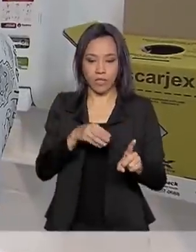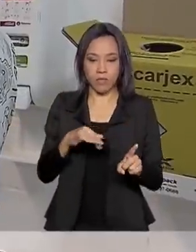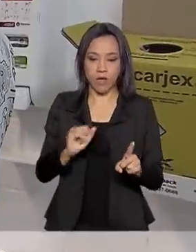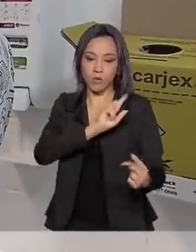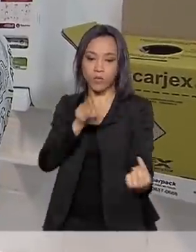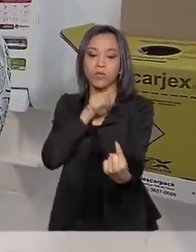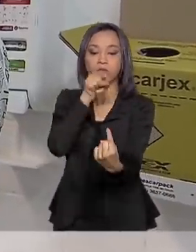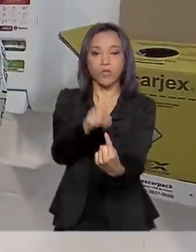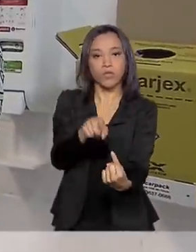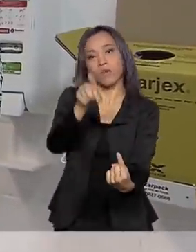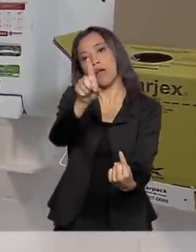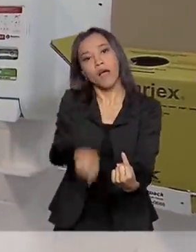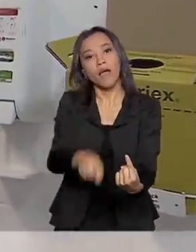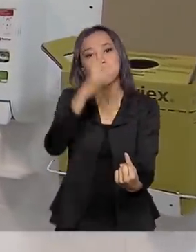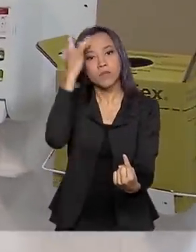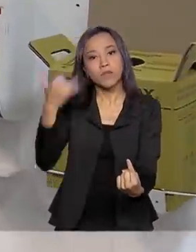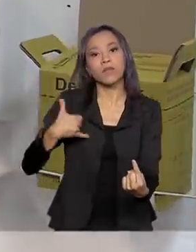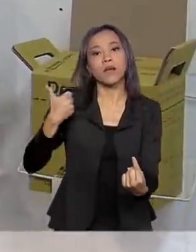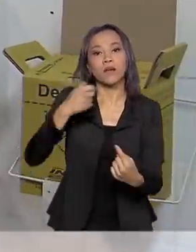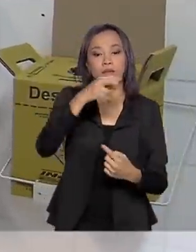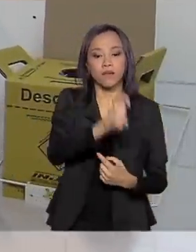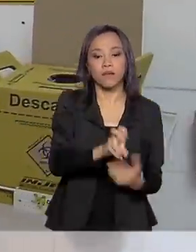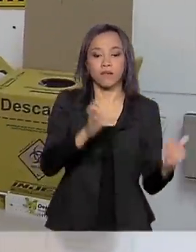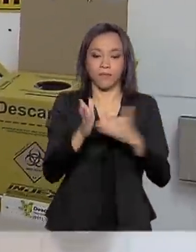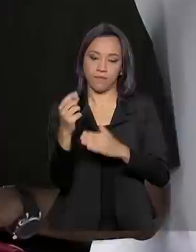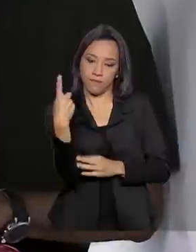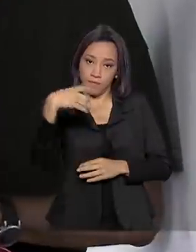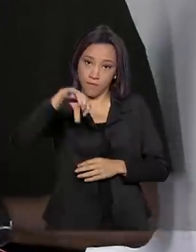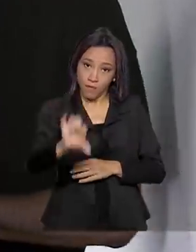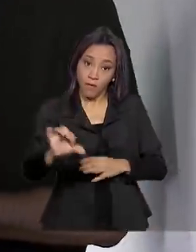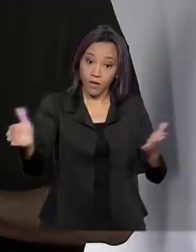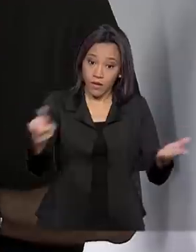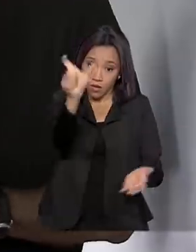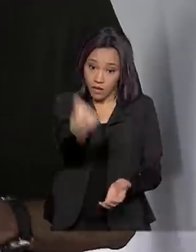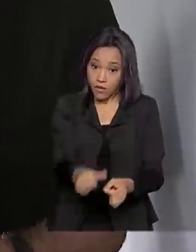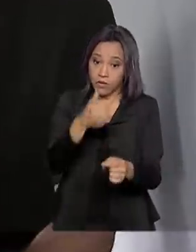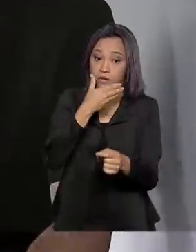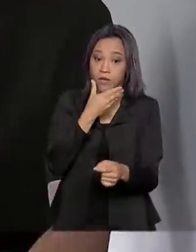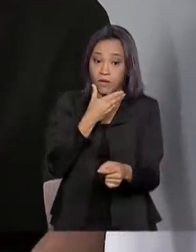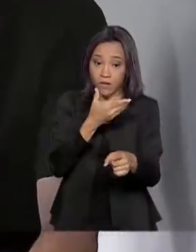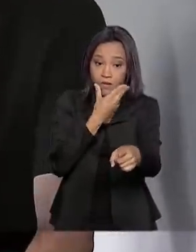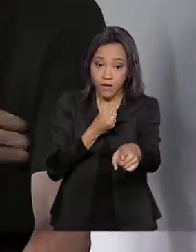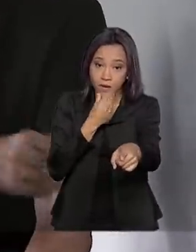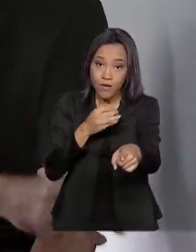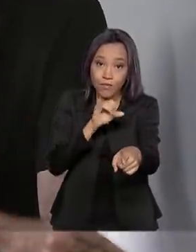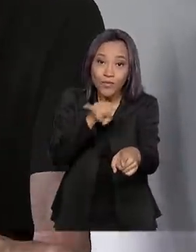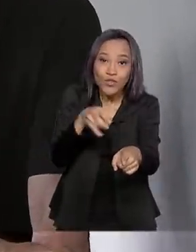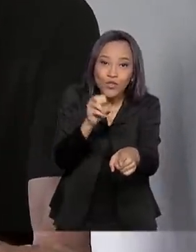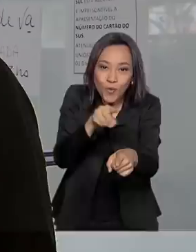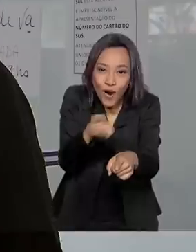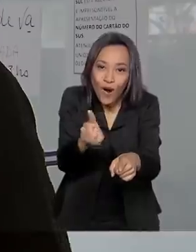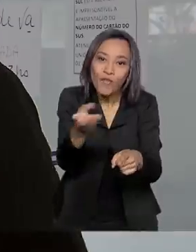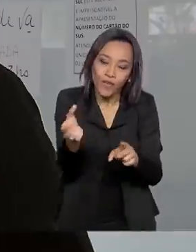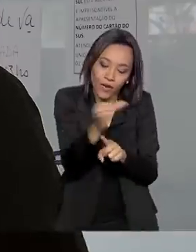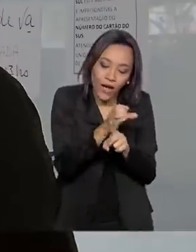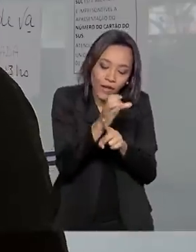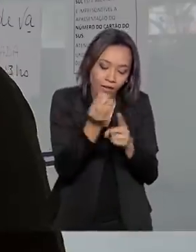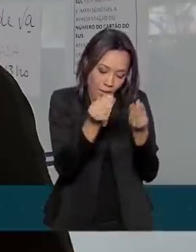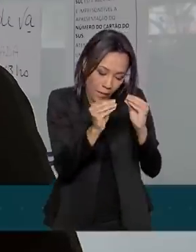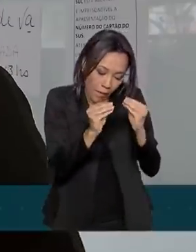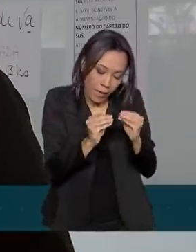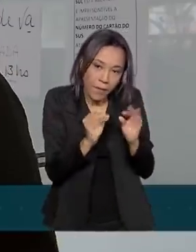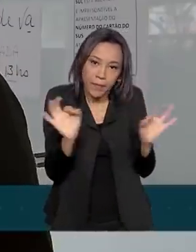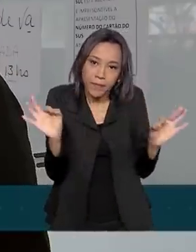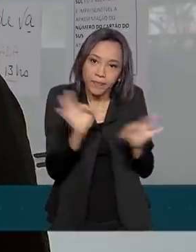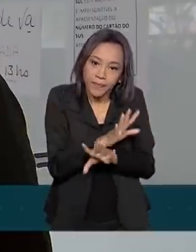como foco a população de 5 a 19 anos. O João veio com o pai atualizar a caderneta. A gente aproveitou e